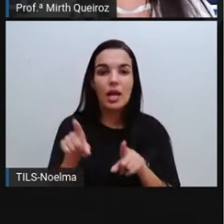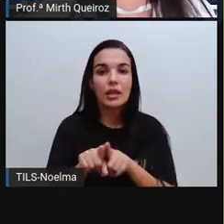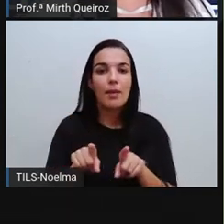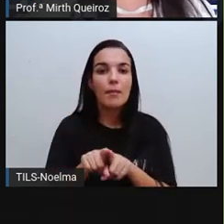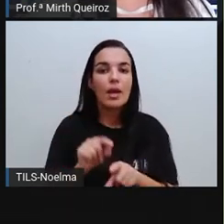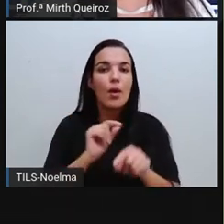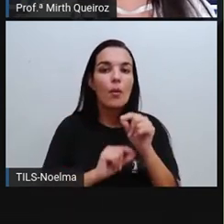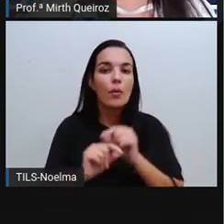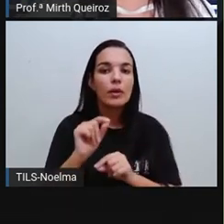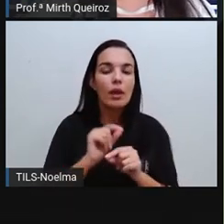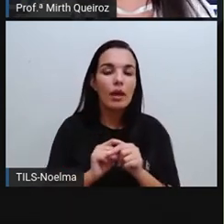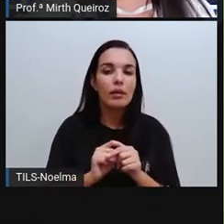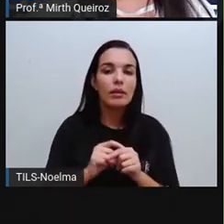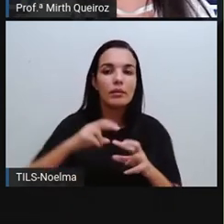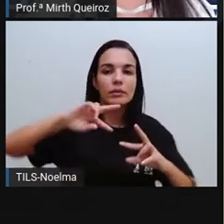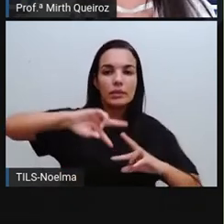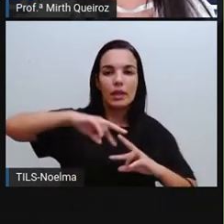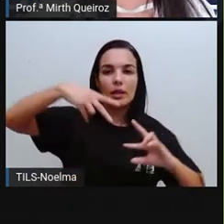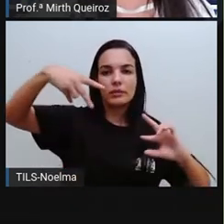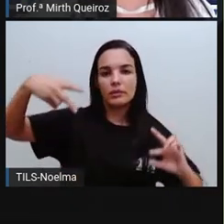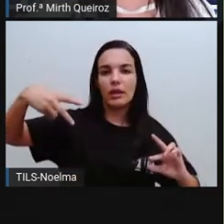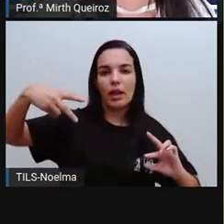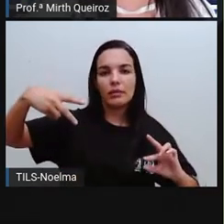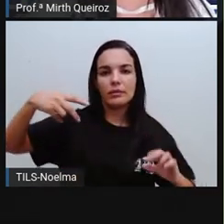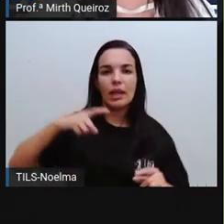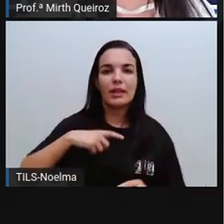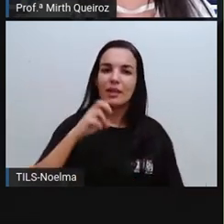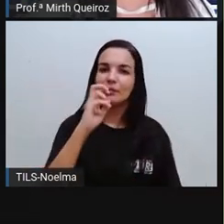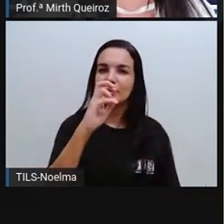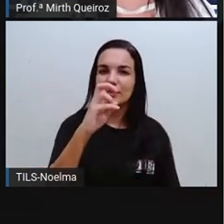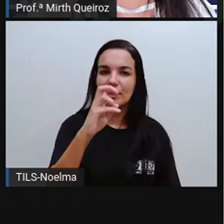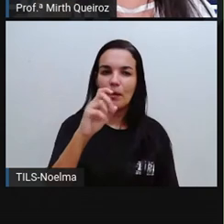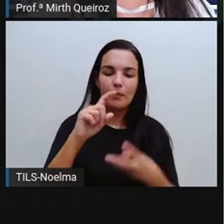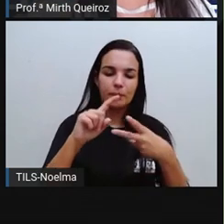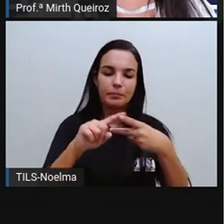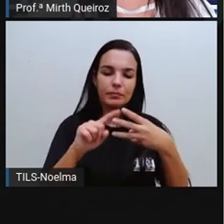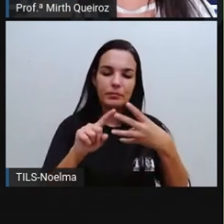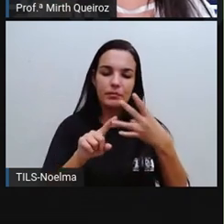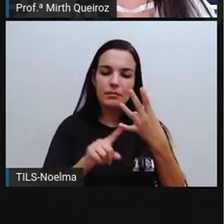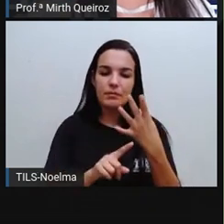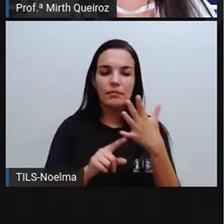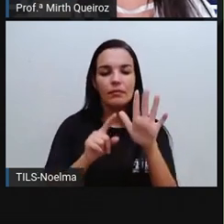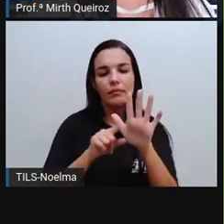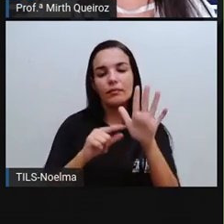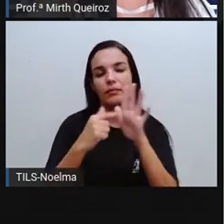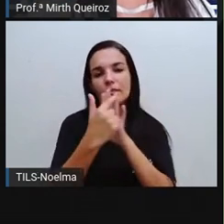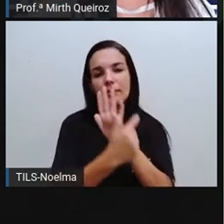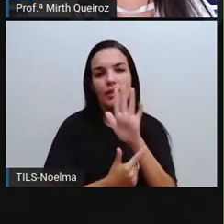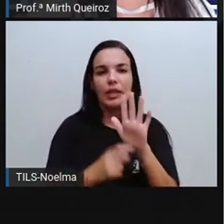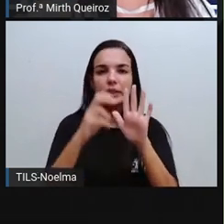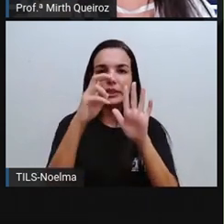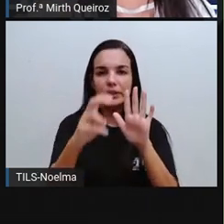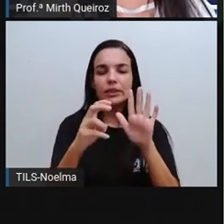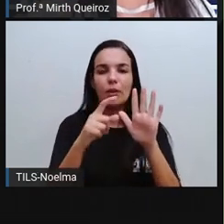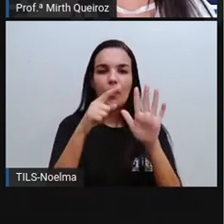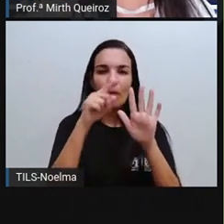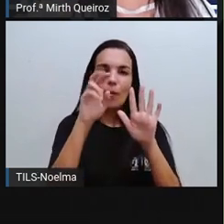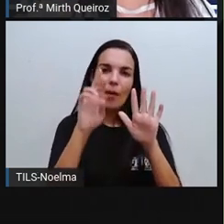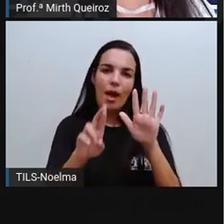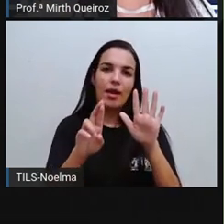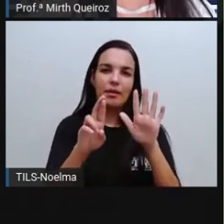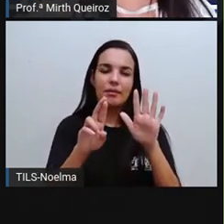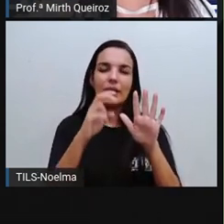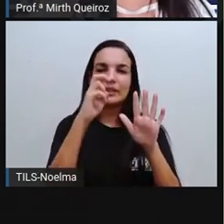reciclar. Por isso nós temos aí os 5Rs. Reduzir, reutilizar, repensar, recusar e